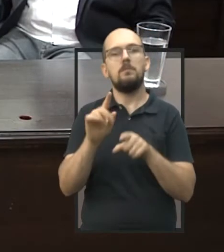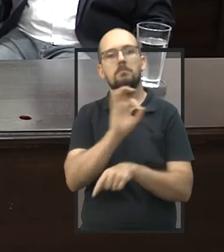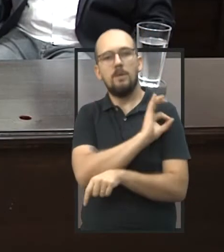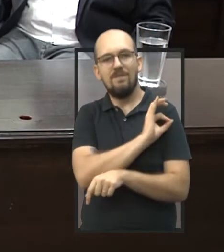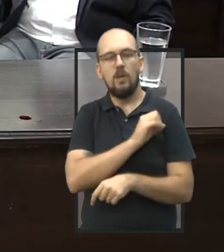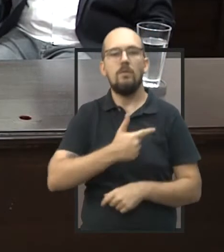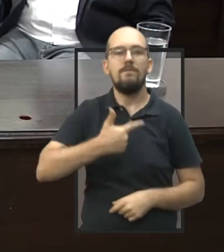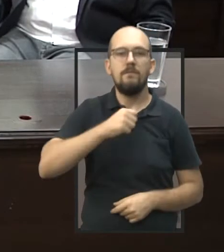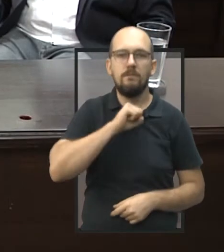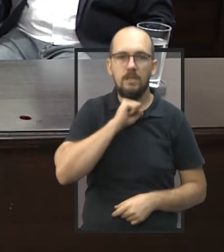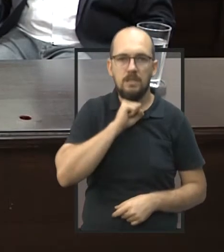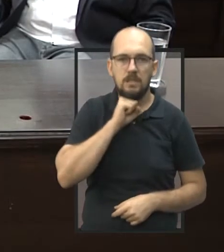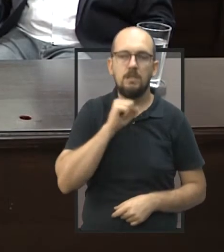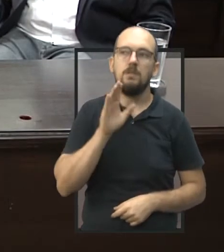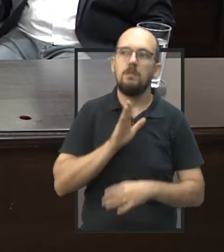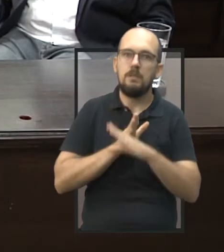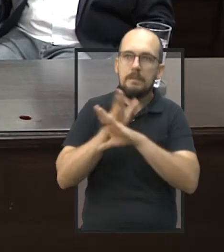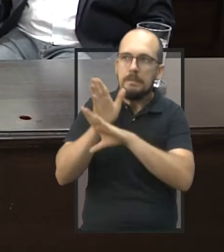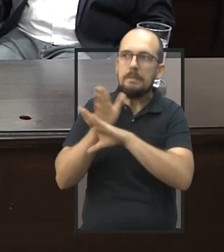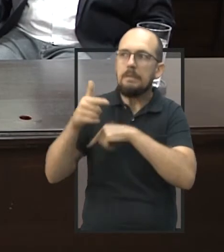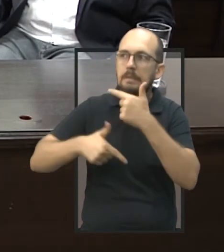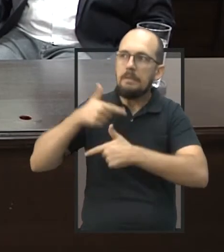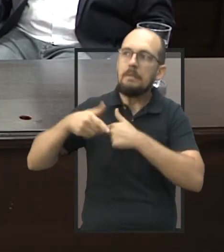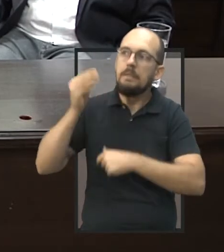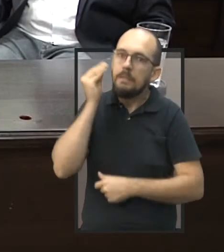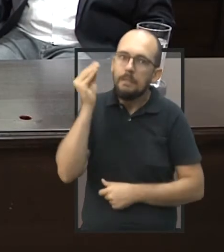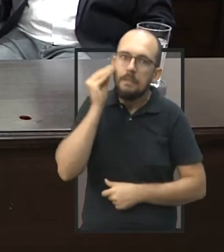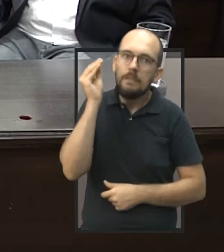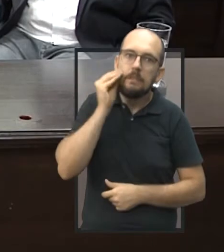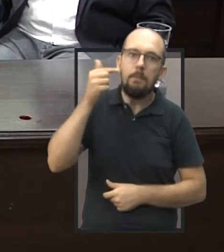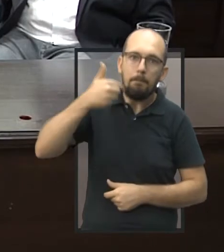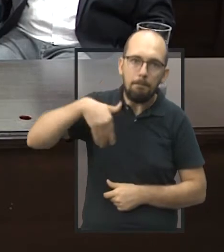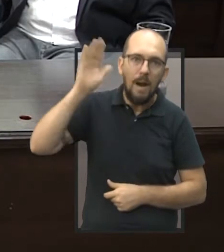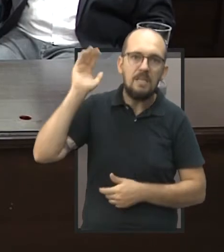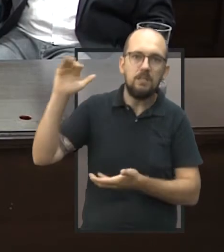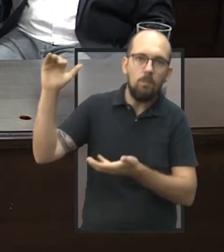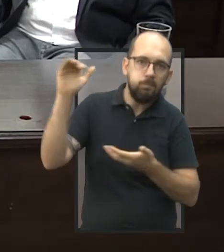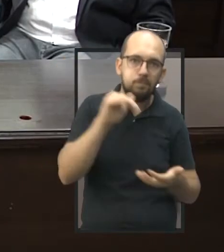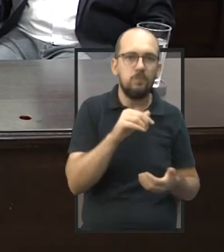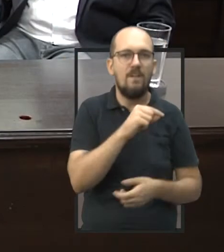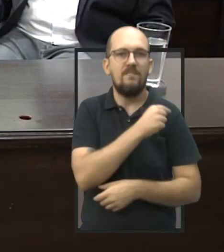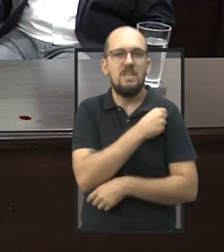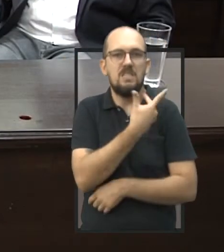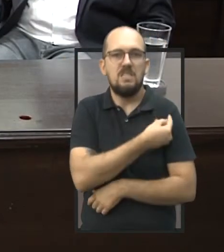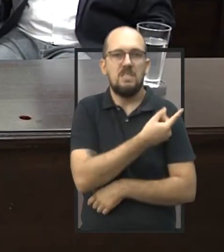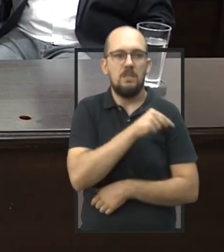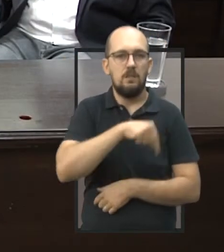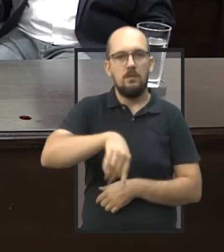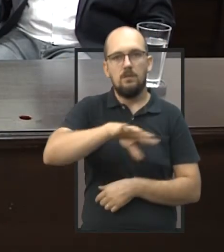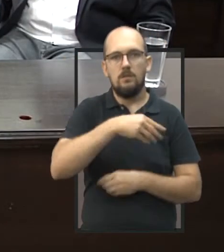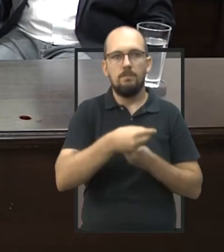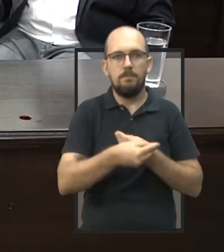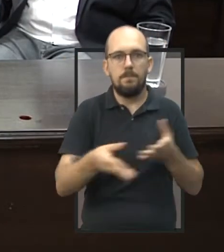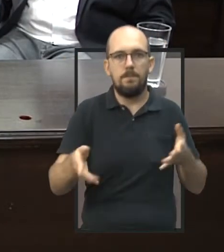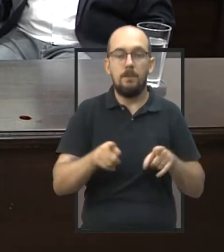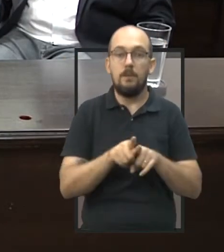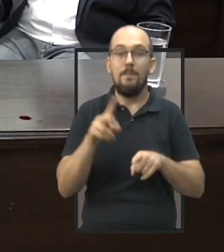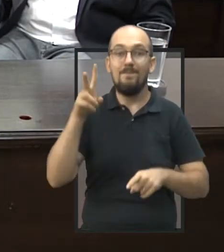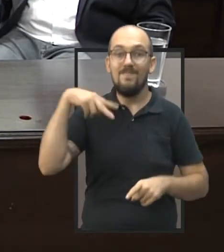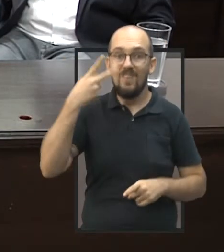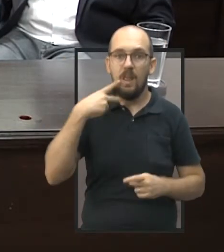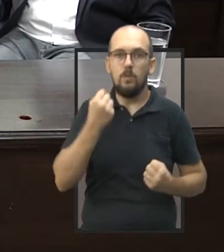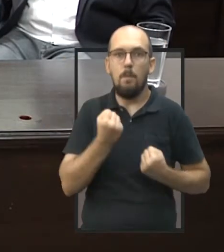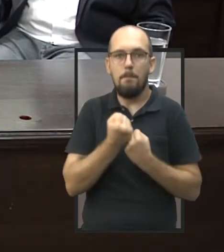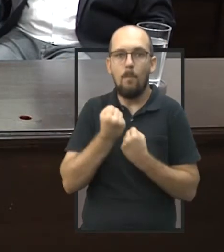o prefeito, o vice-prefeito tem trabalhado de forma árdua para tentar trazer mais vacinas aqui para a cidade. Os vereadores também encamparam